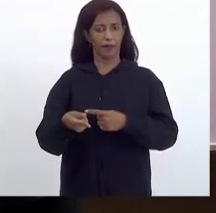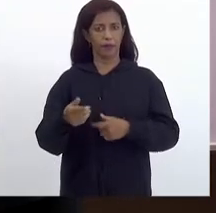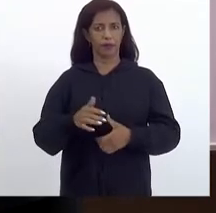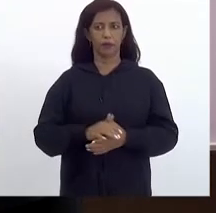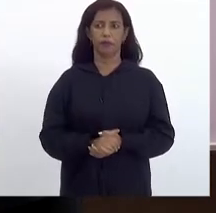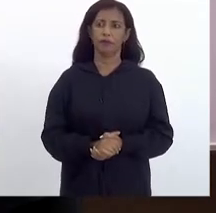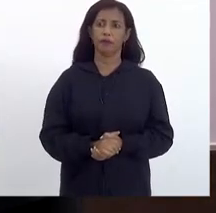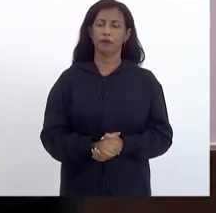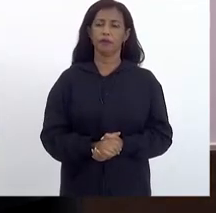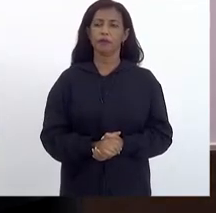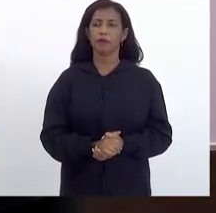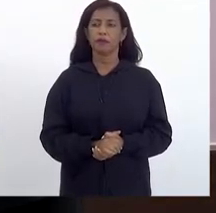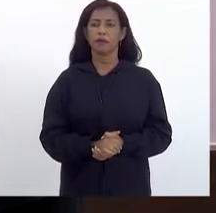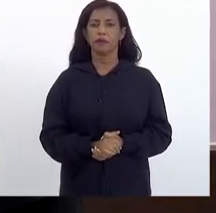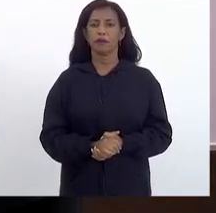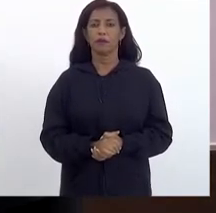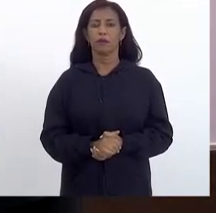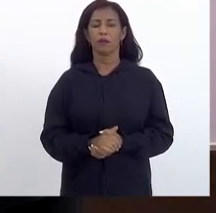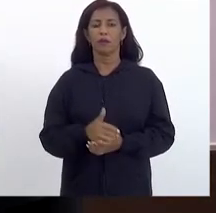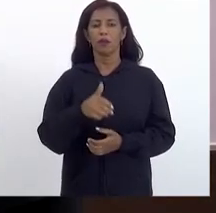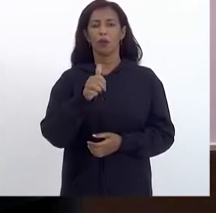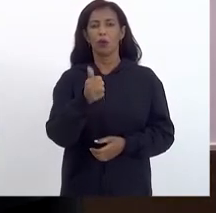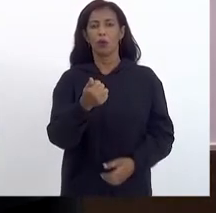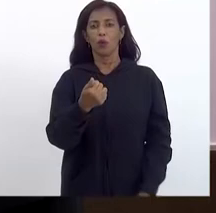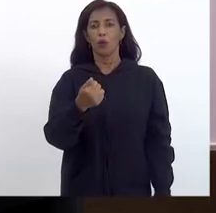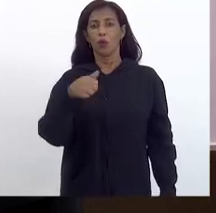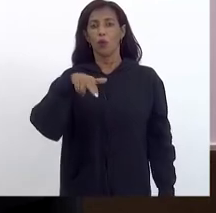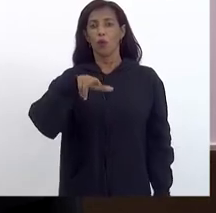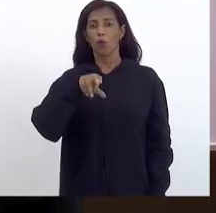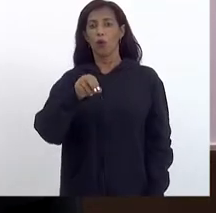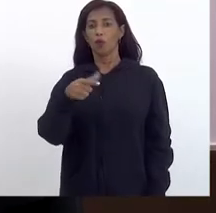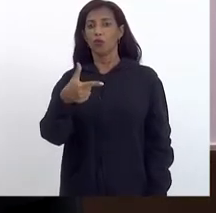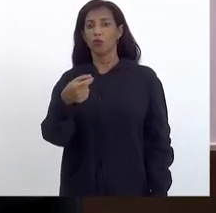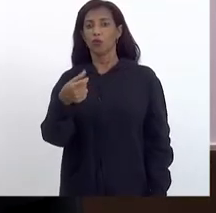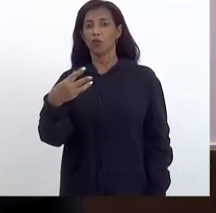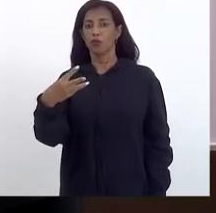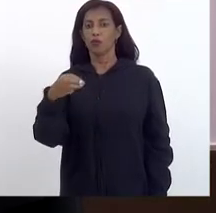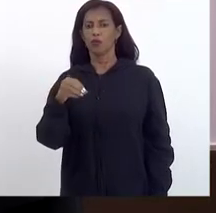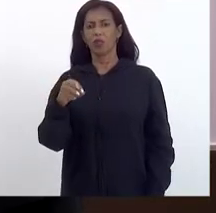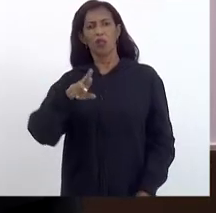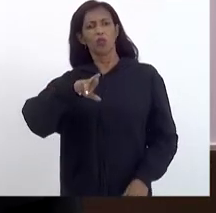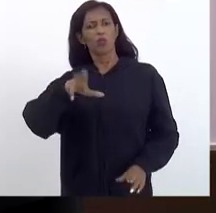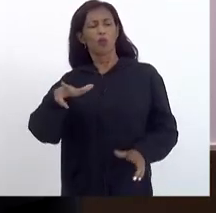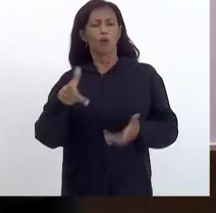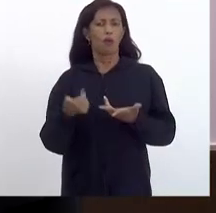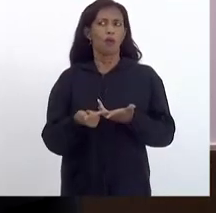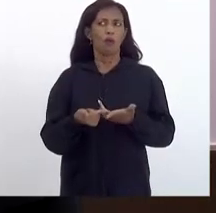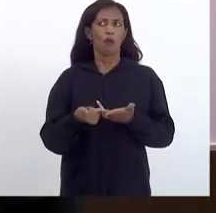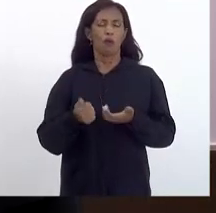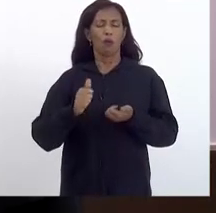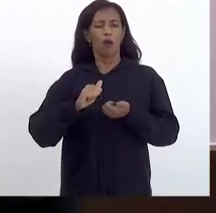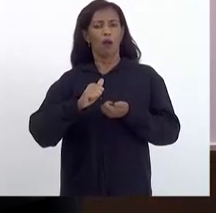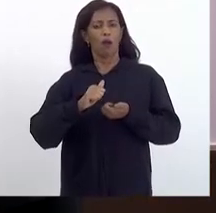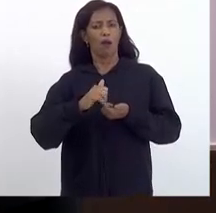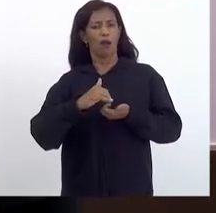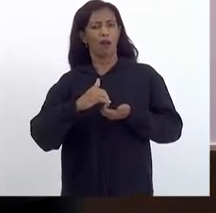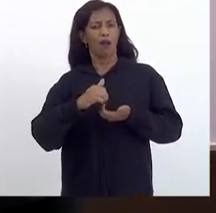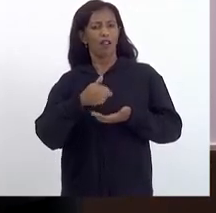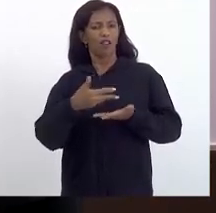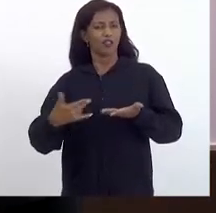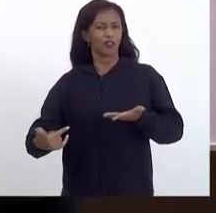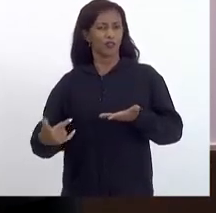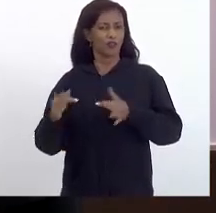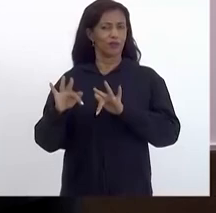após o ano de 2030, não é colocá-la como atividade finalística, até porque PPA